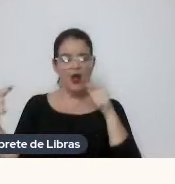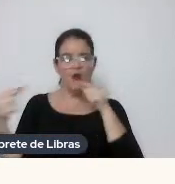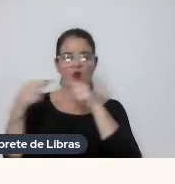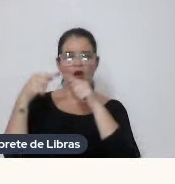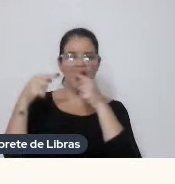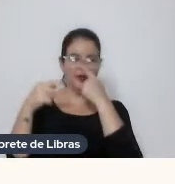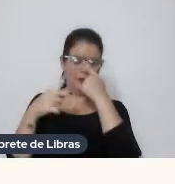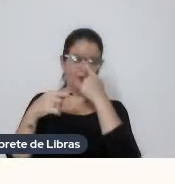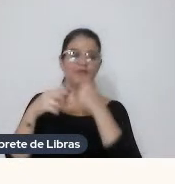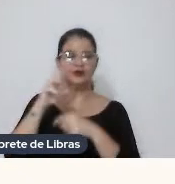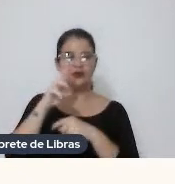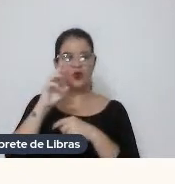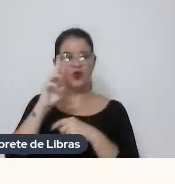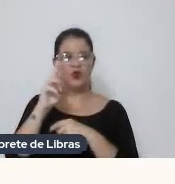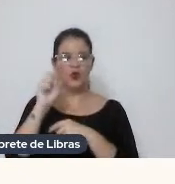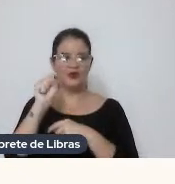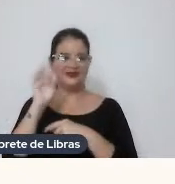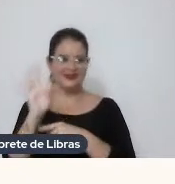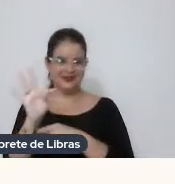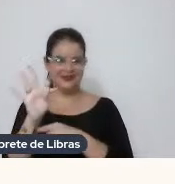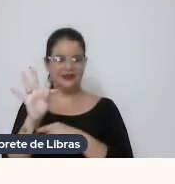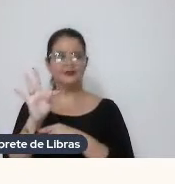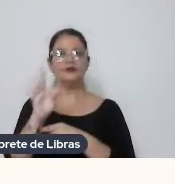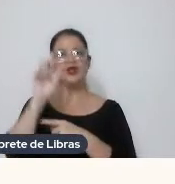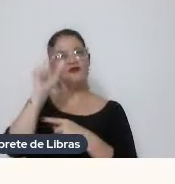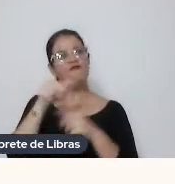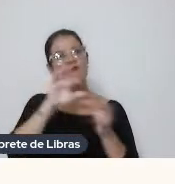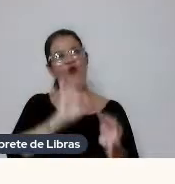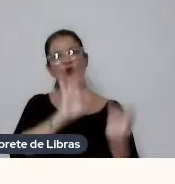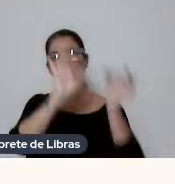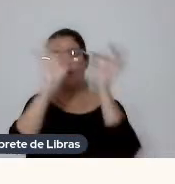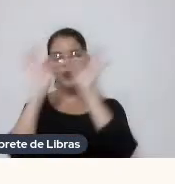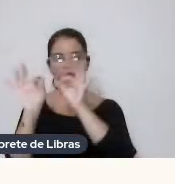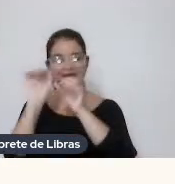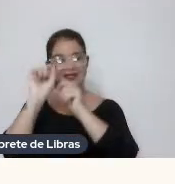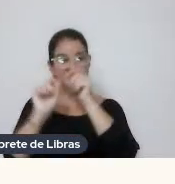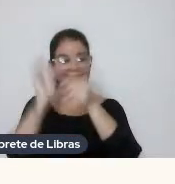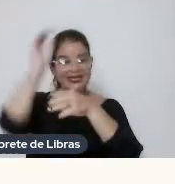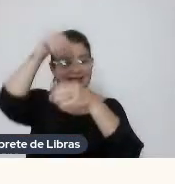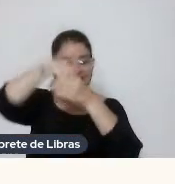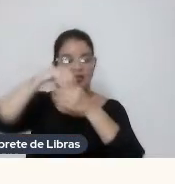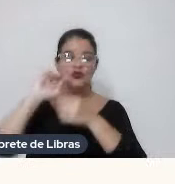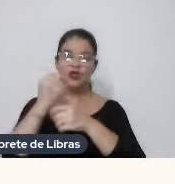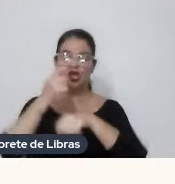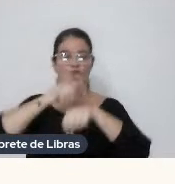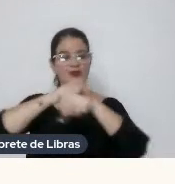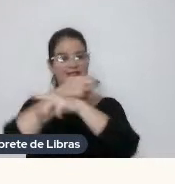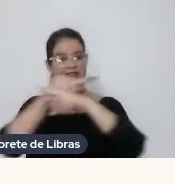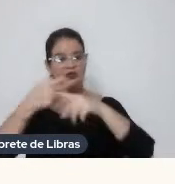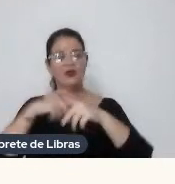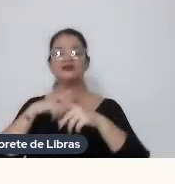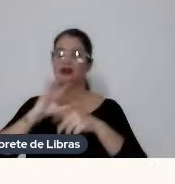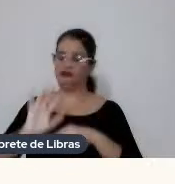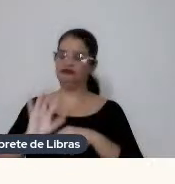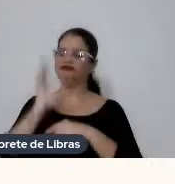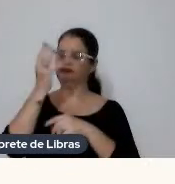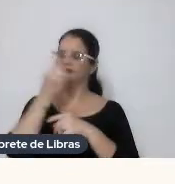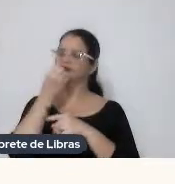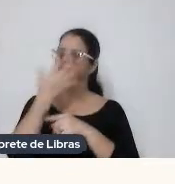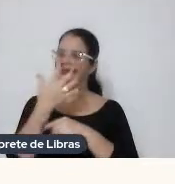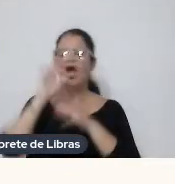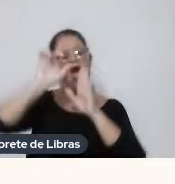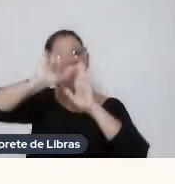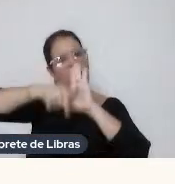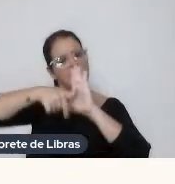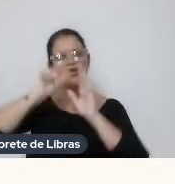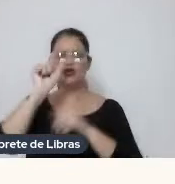Post E Foi um processo Que dentro Da nossa situação Acabou Caminhando muito bem Atrasou um